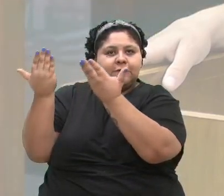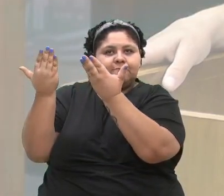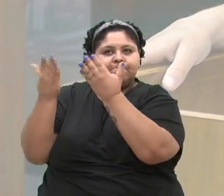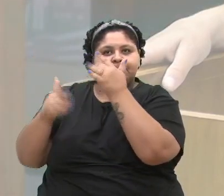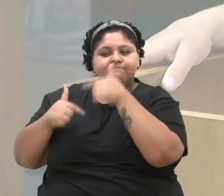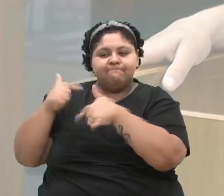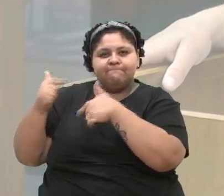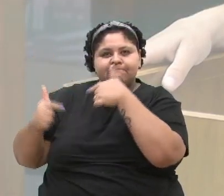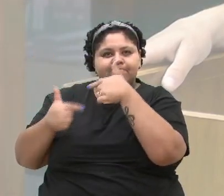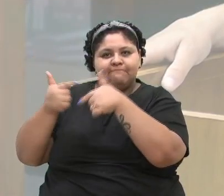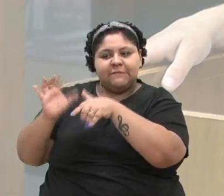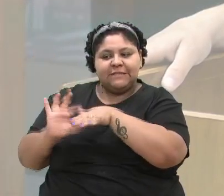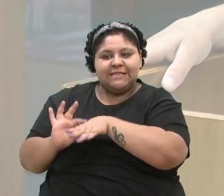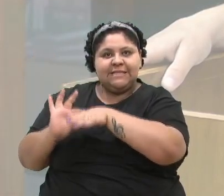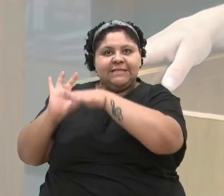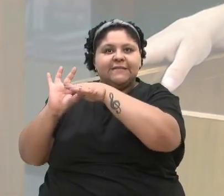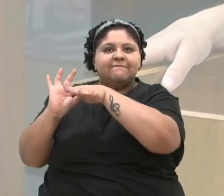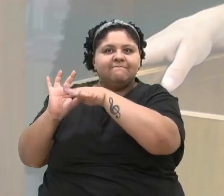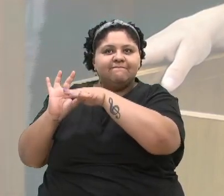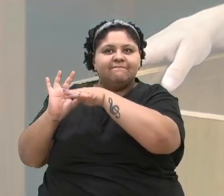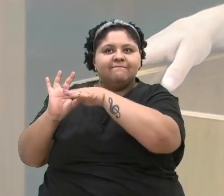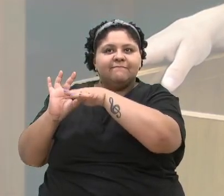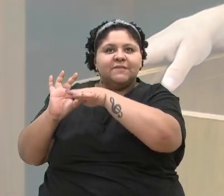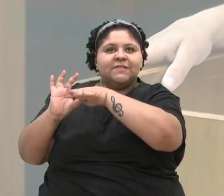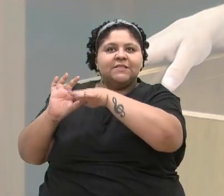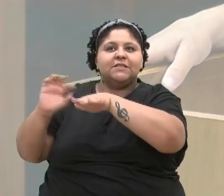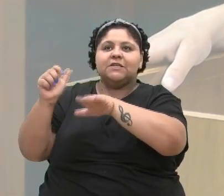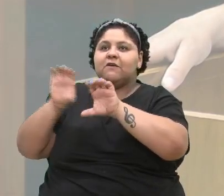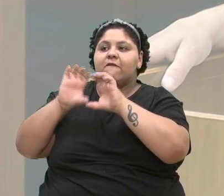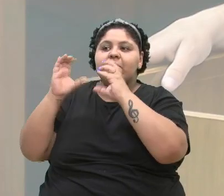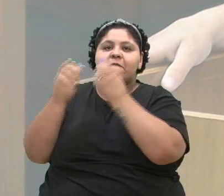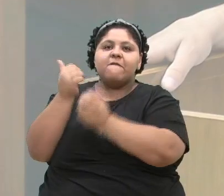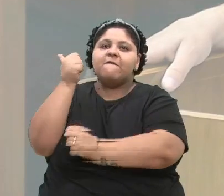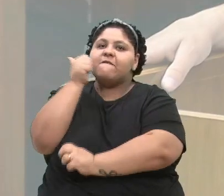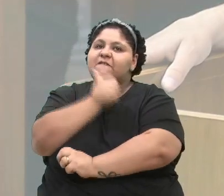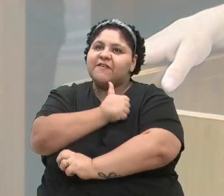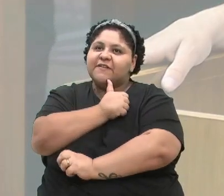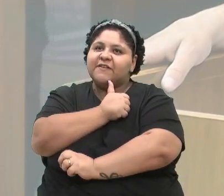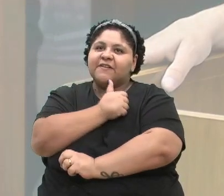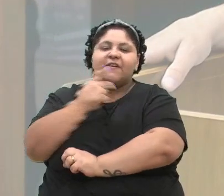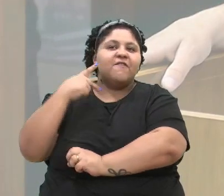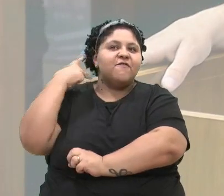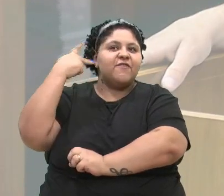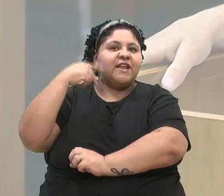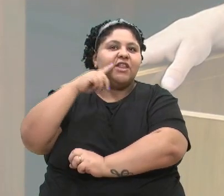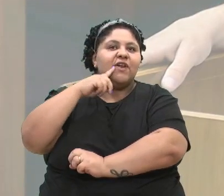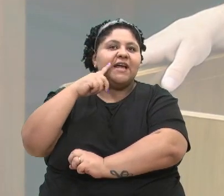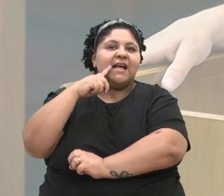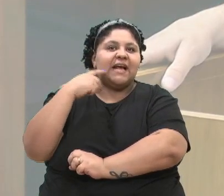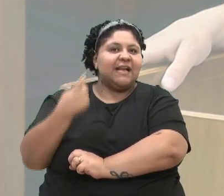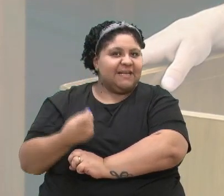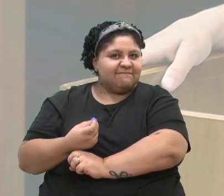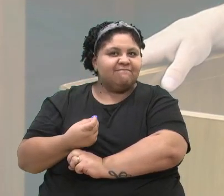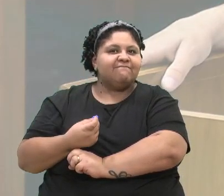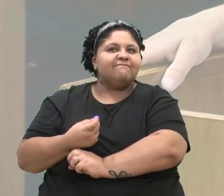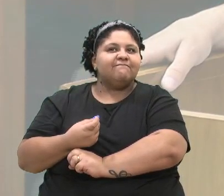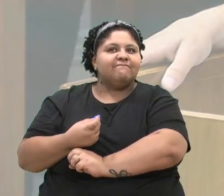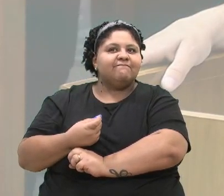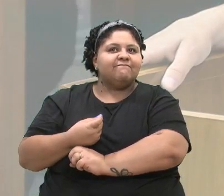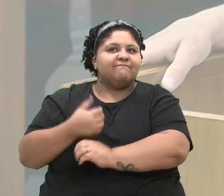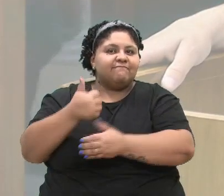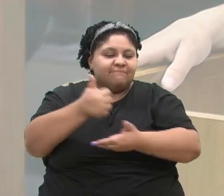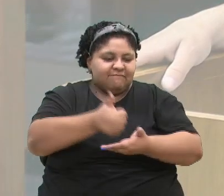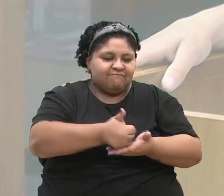trabalho das lideranças, das nossas líderes comunitárias femininas, vereadora Gladys, que tanto contribuíram,